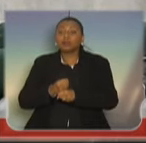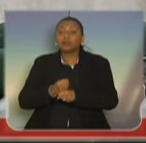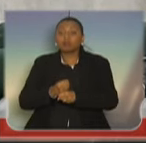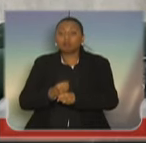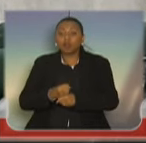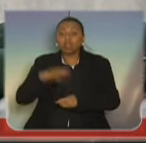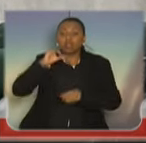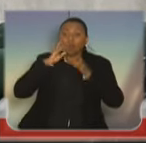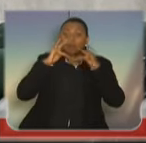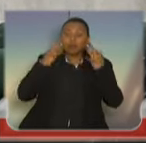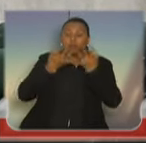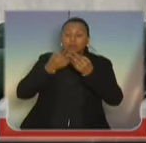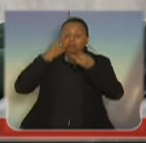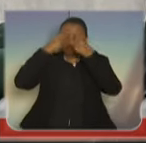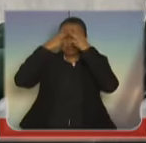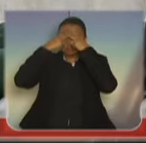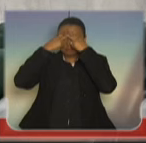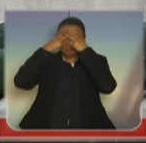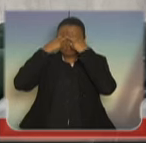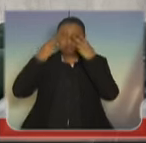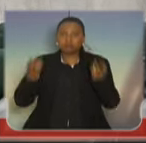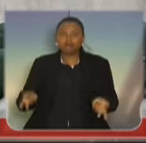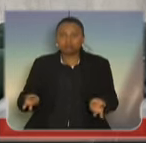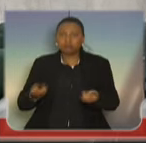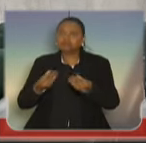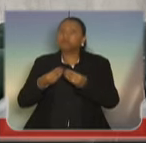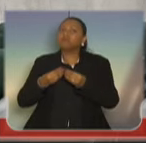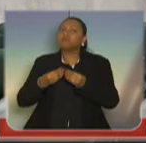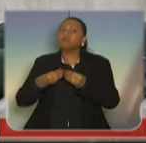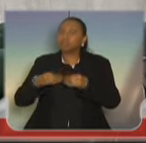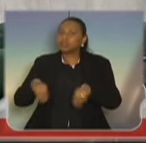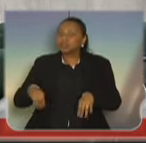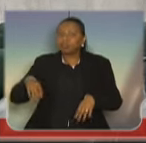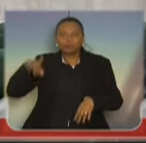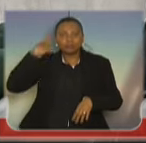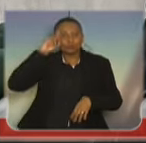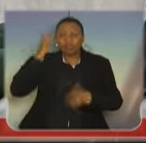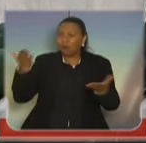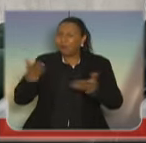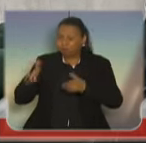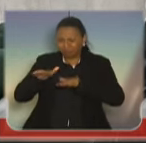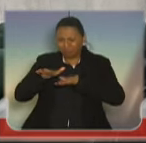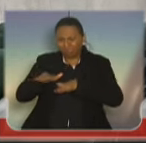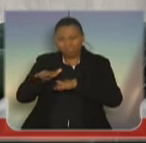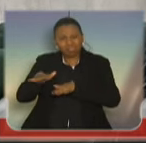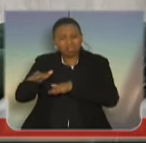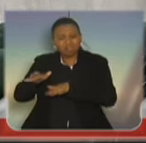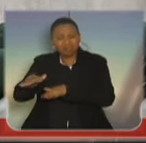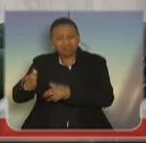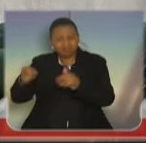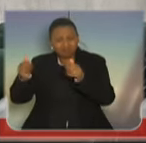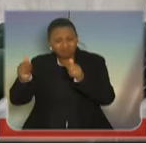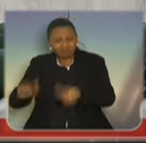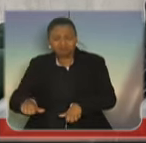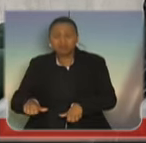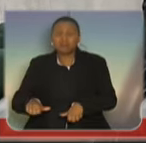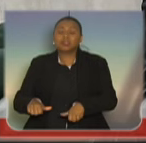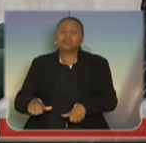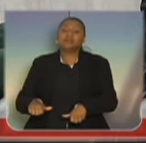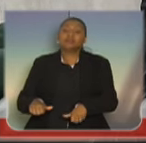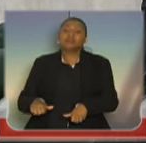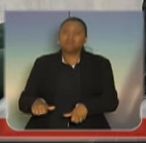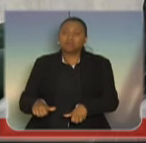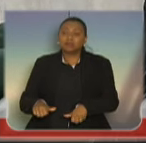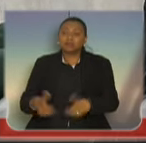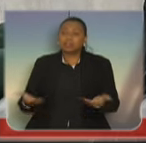nove famílias traumatizadas, um prejuízo durante todo o dia, o trânsito hoje está caótico ainda por causa disso, e o interessante é que